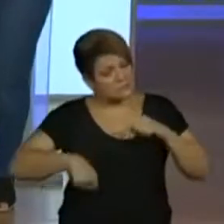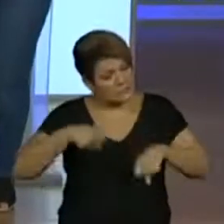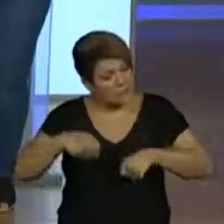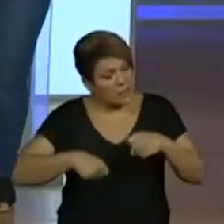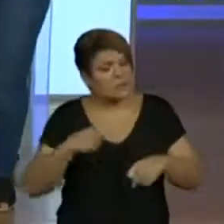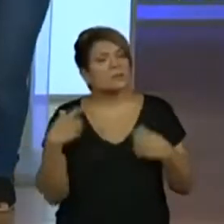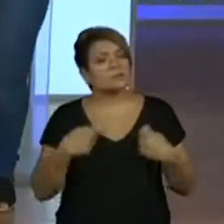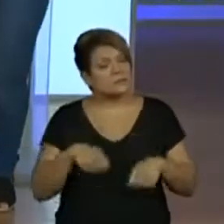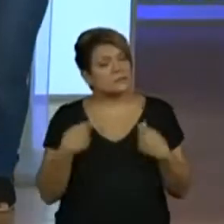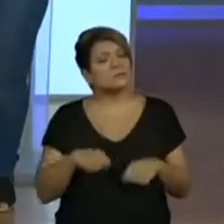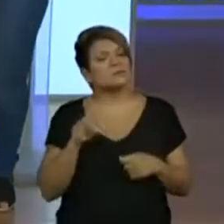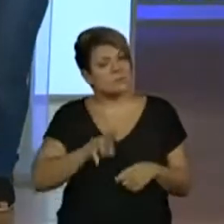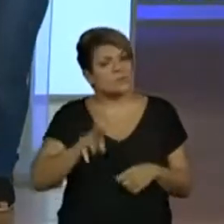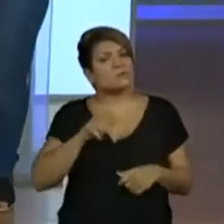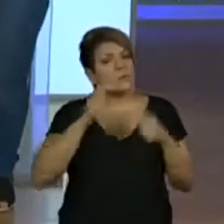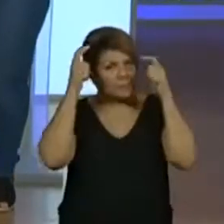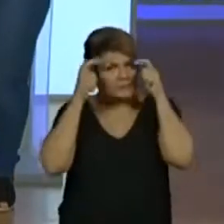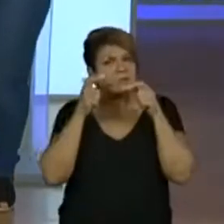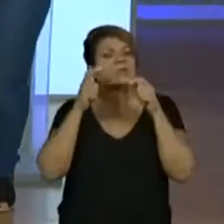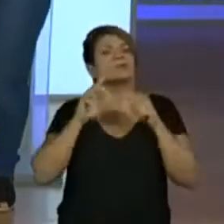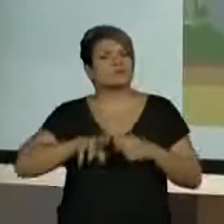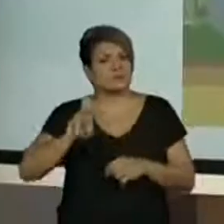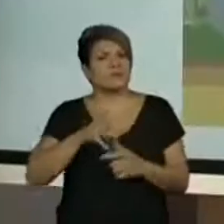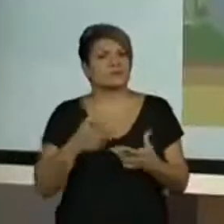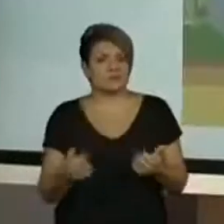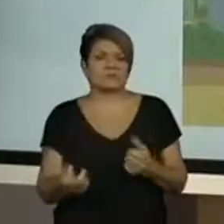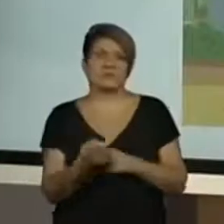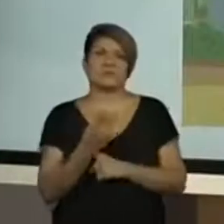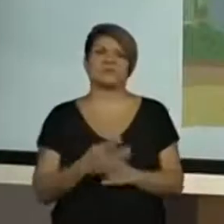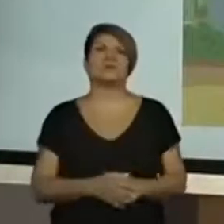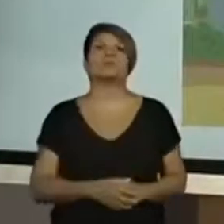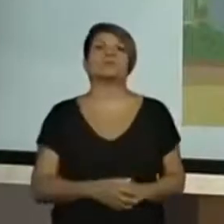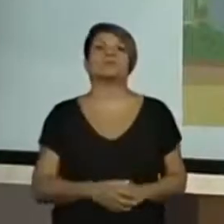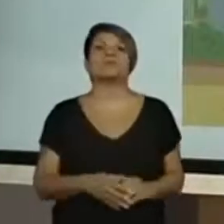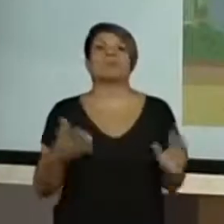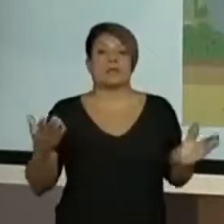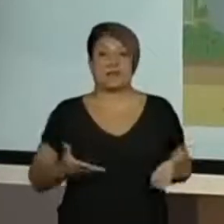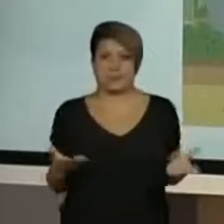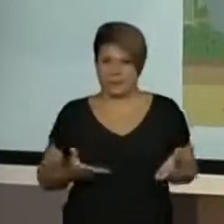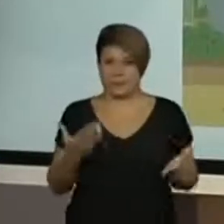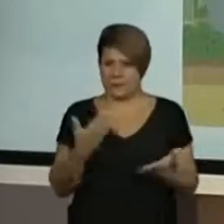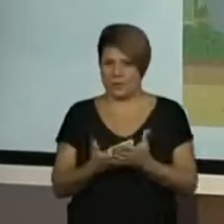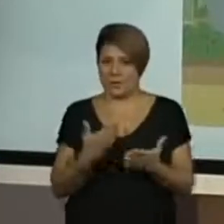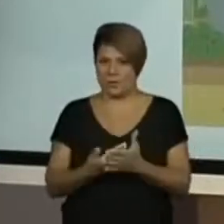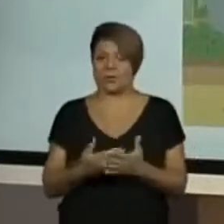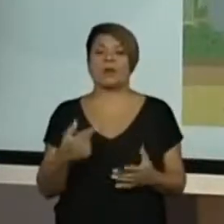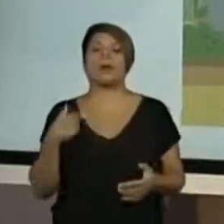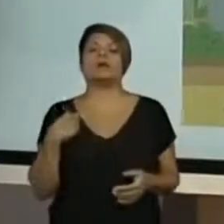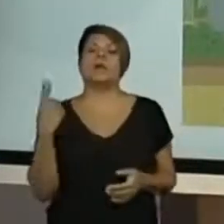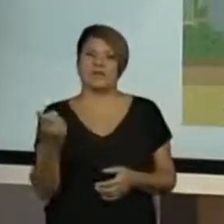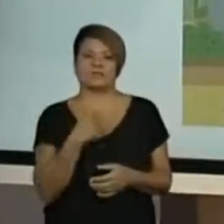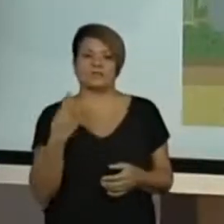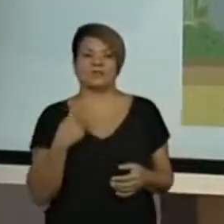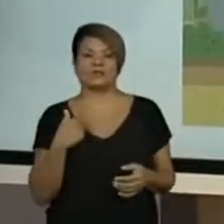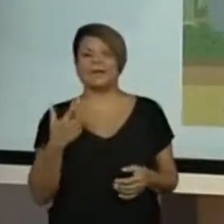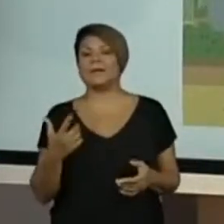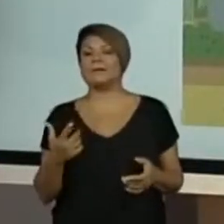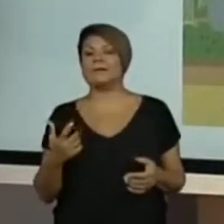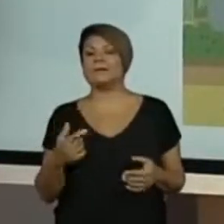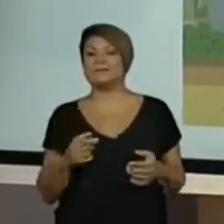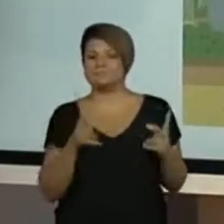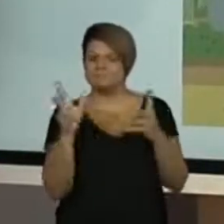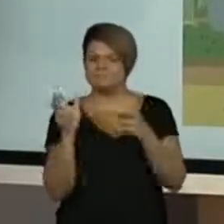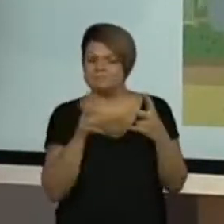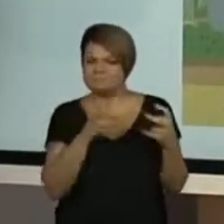capacete e todos os outros acessórios. Perfeito. Agora, na nossa aula, nós vamos olhar para algumas partes do nosso